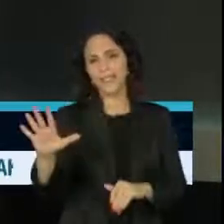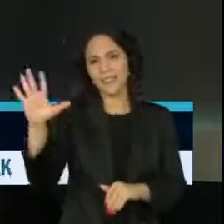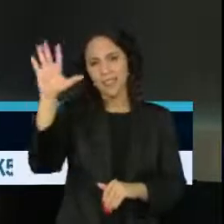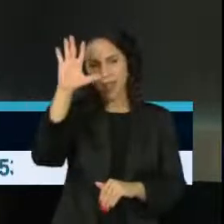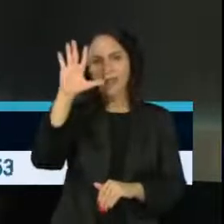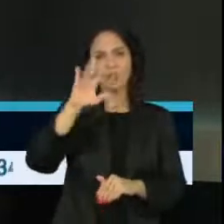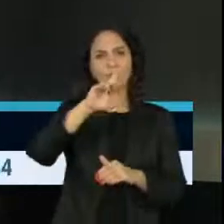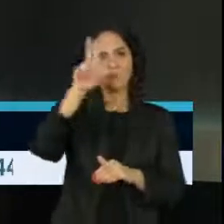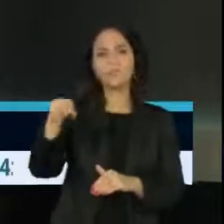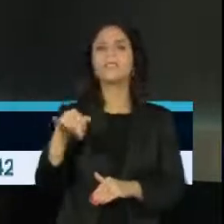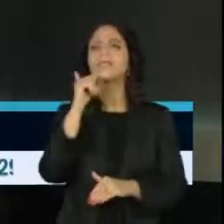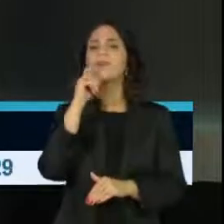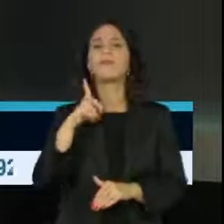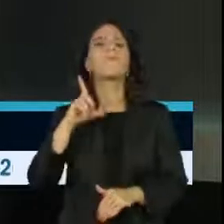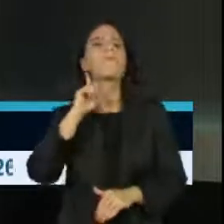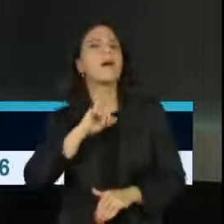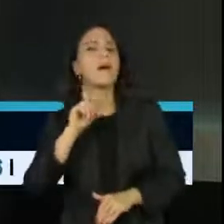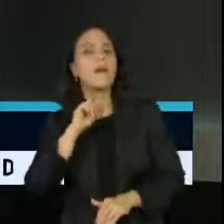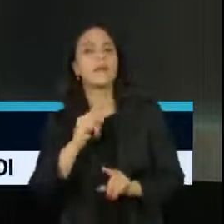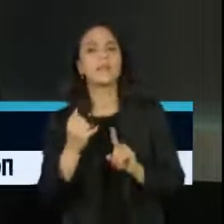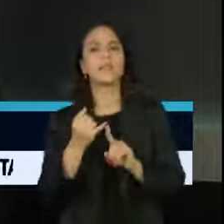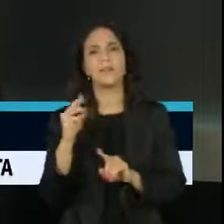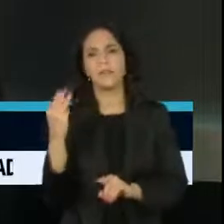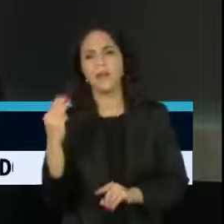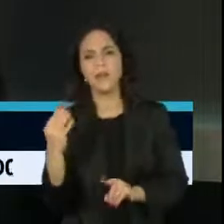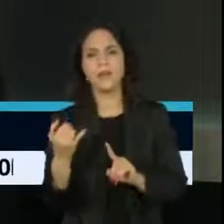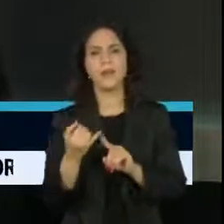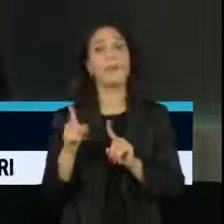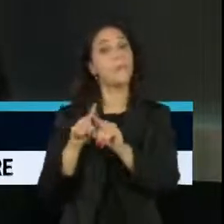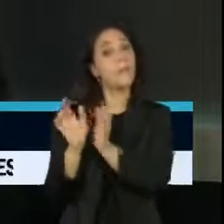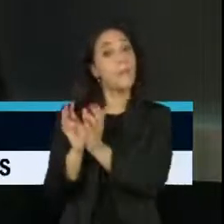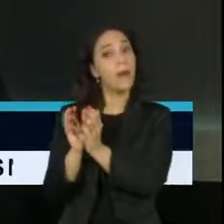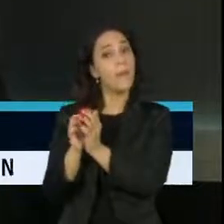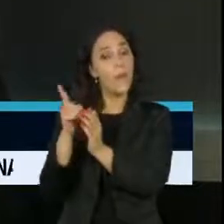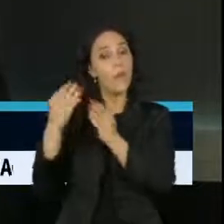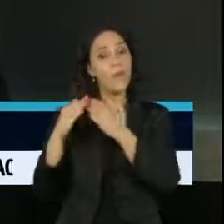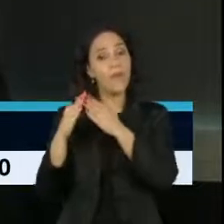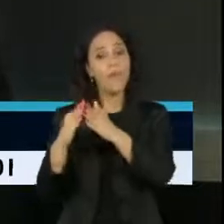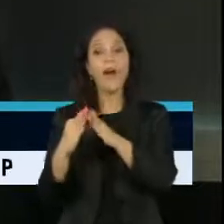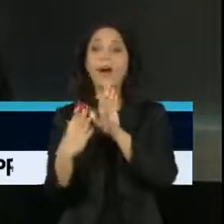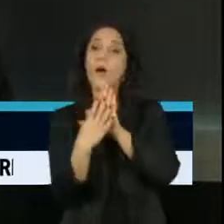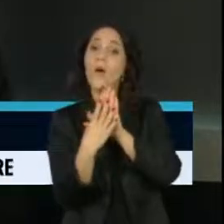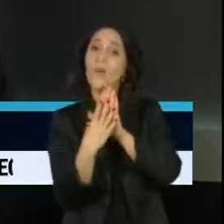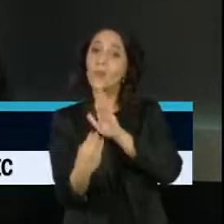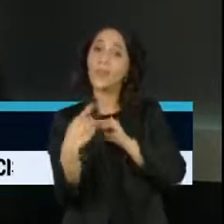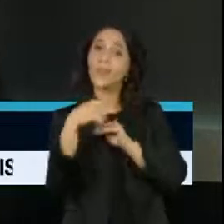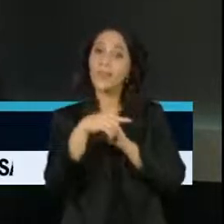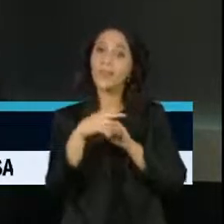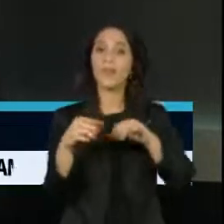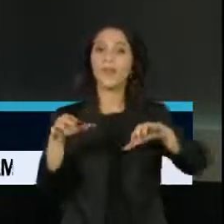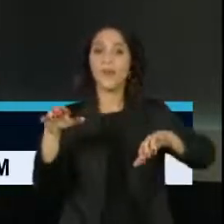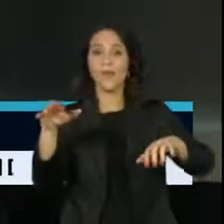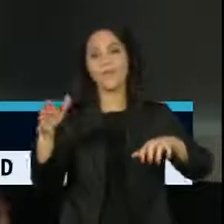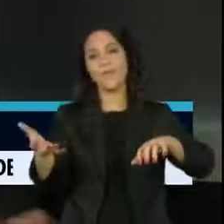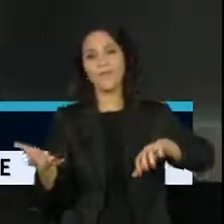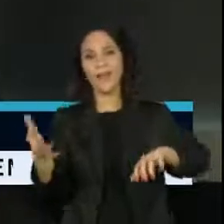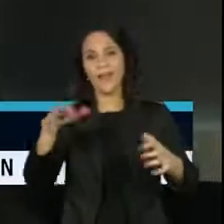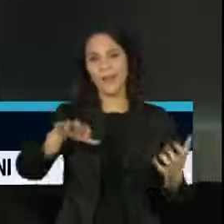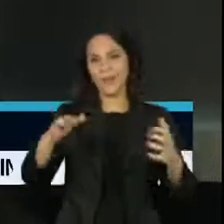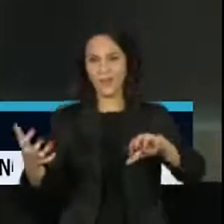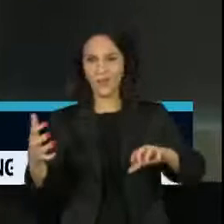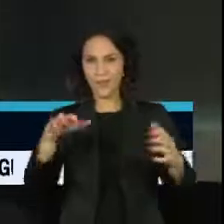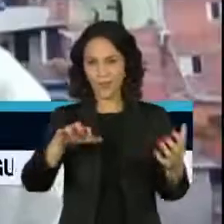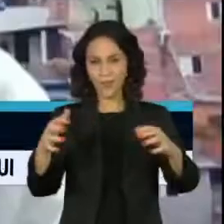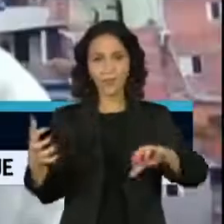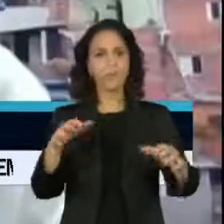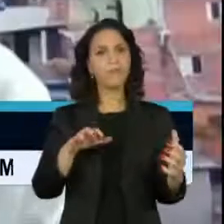registros em favelas de Minas Gerais, Maranhão e Pernambuco. Você tem algum feedback desses locais, como a iniciativa tem se